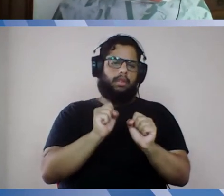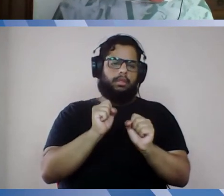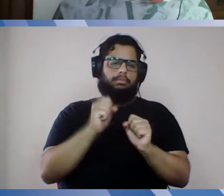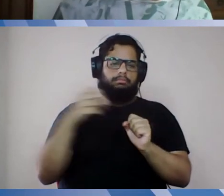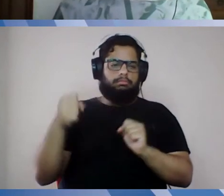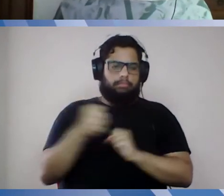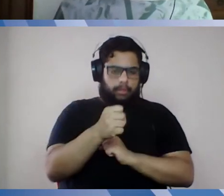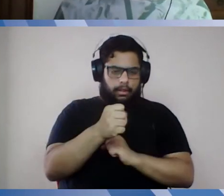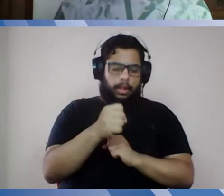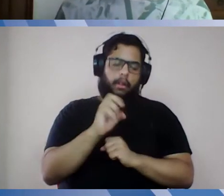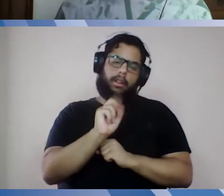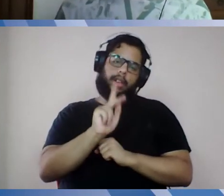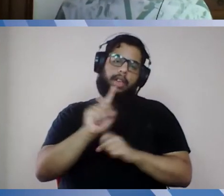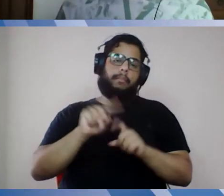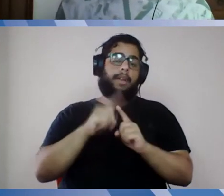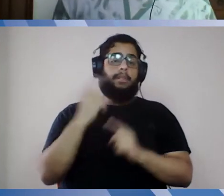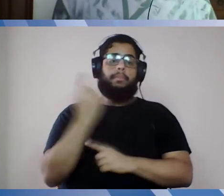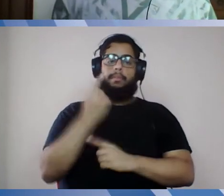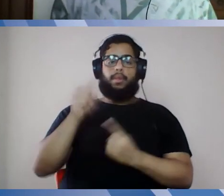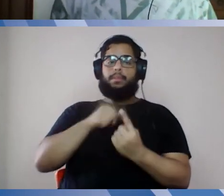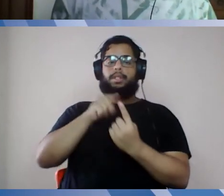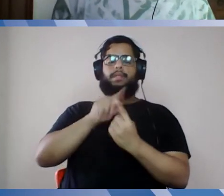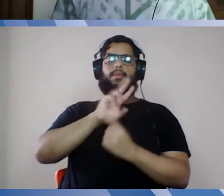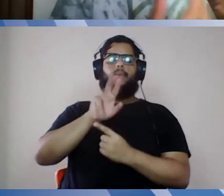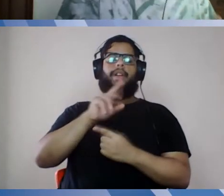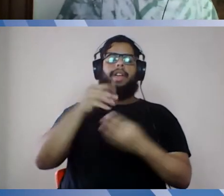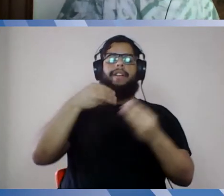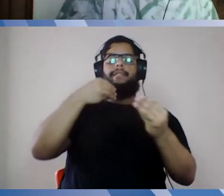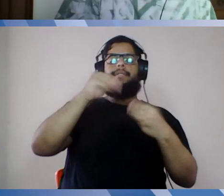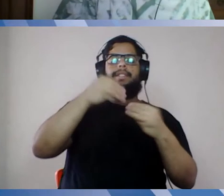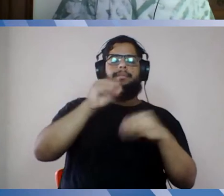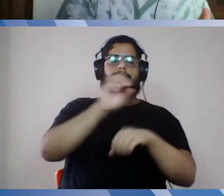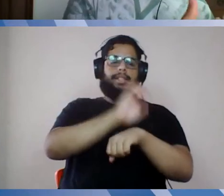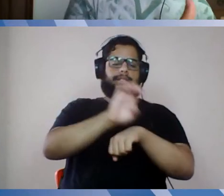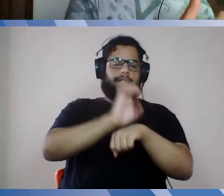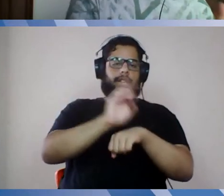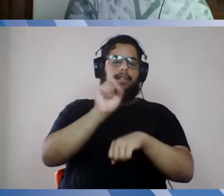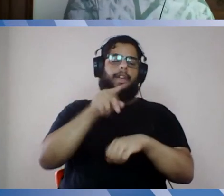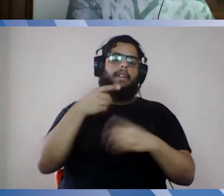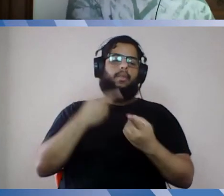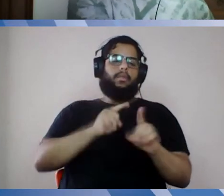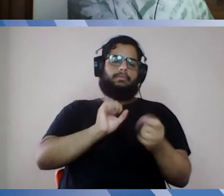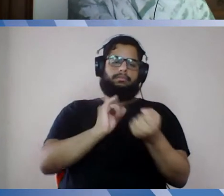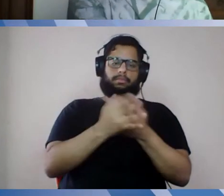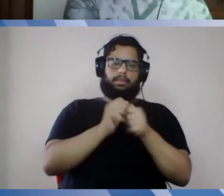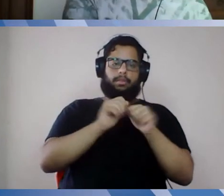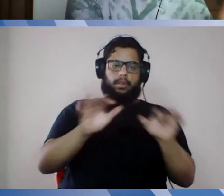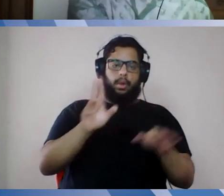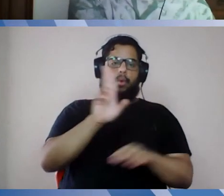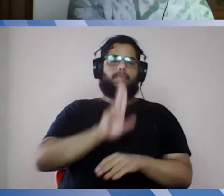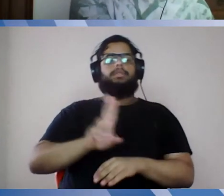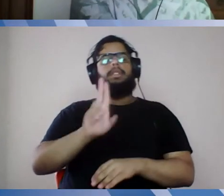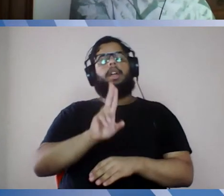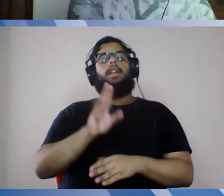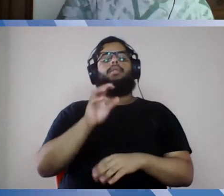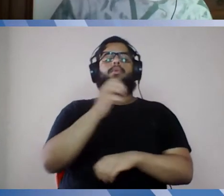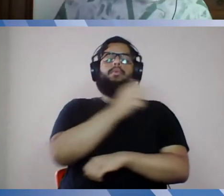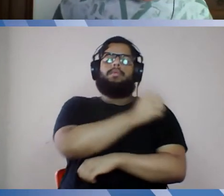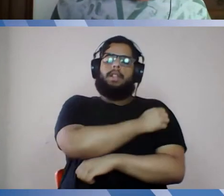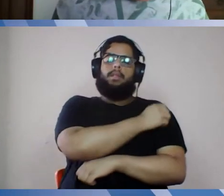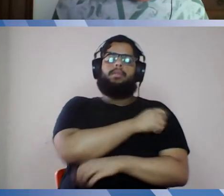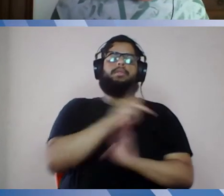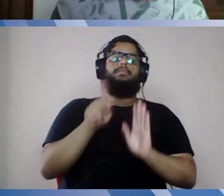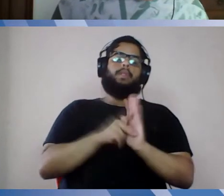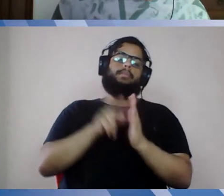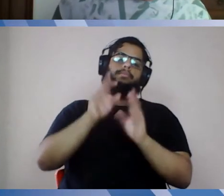mas o primeiro objetivo não foi flexibilizar estágio, foi combater pandemia a partir dos estudantes e dos docentes, etc., então,